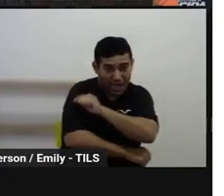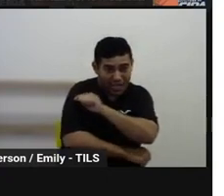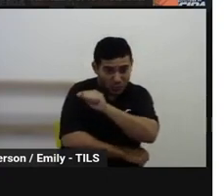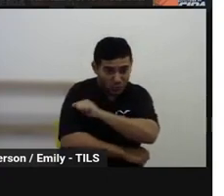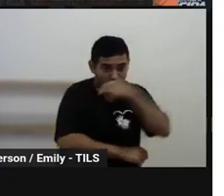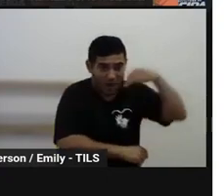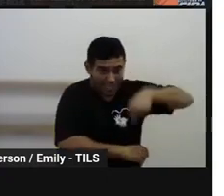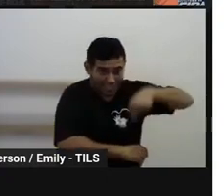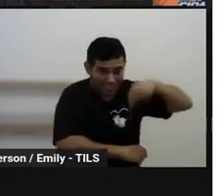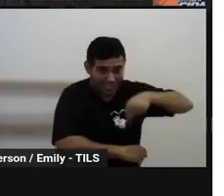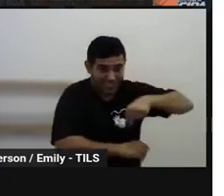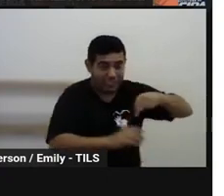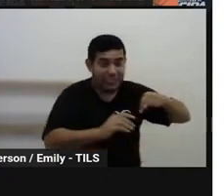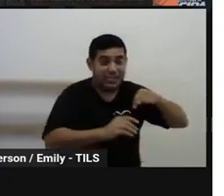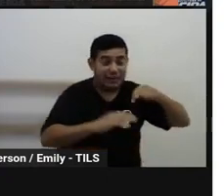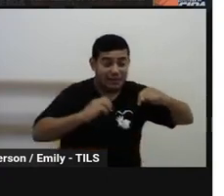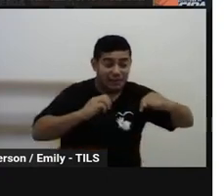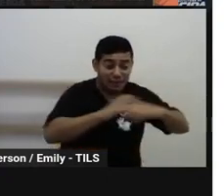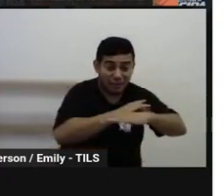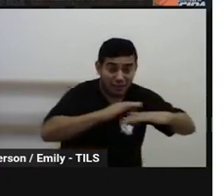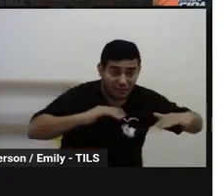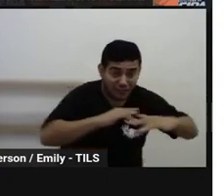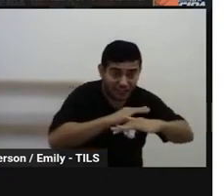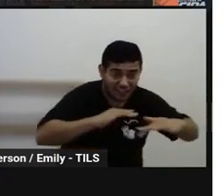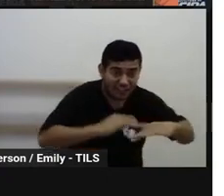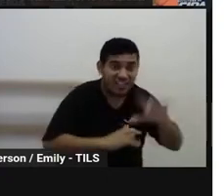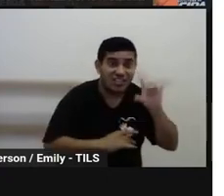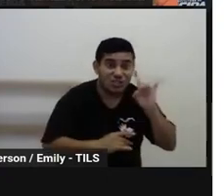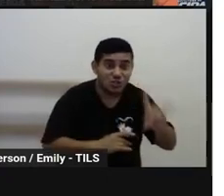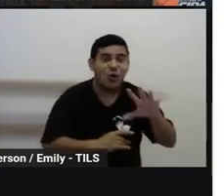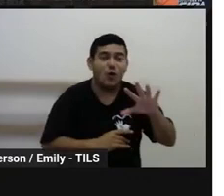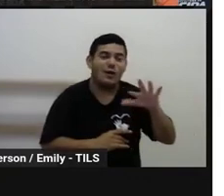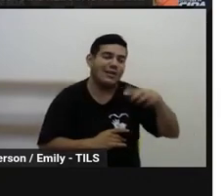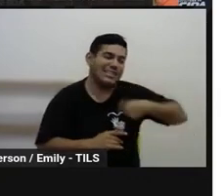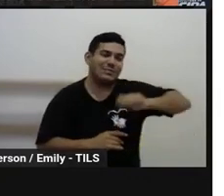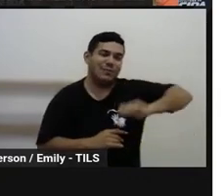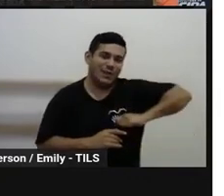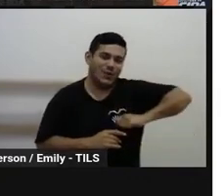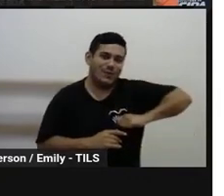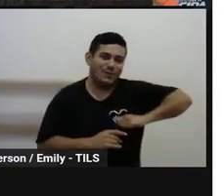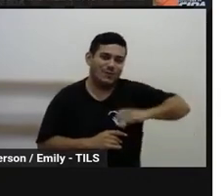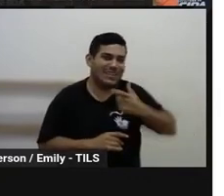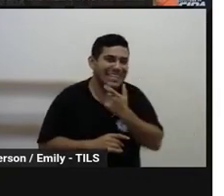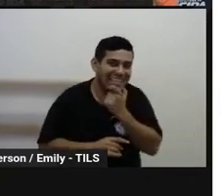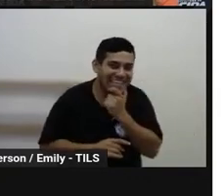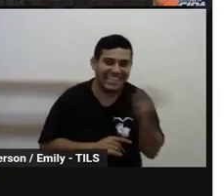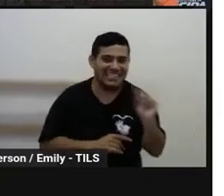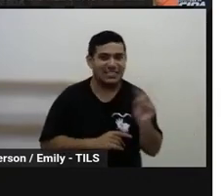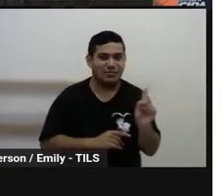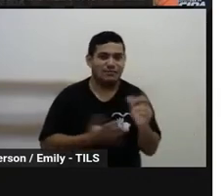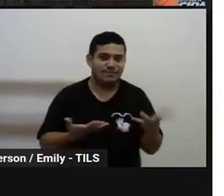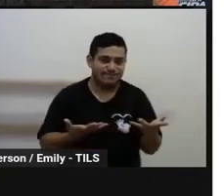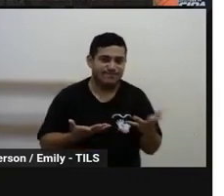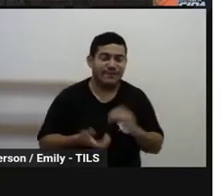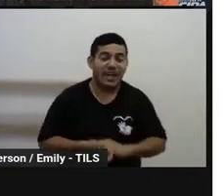são falantes de espanhol, né, então, assim, o espanhol há uma similaridade com a língua portuguesa, não é a